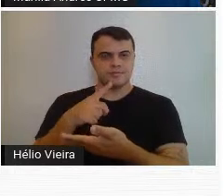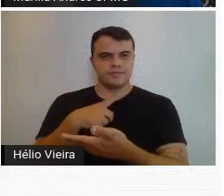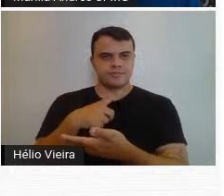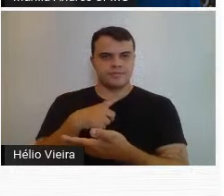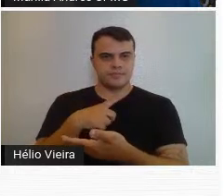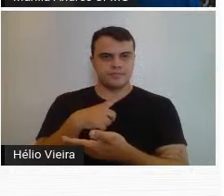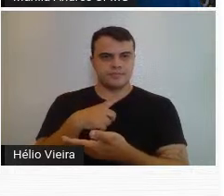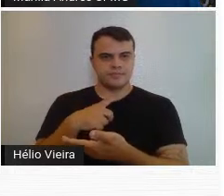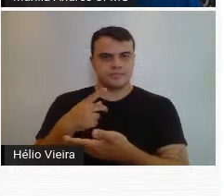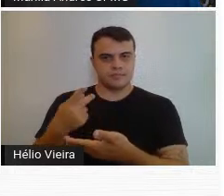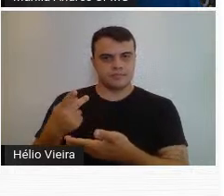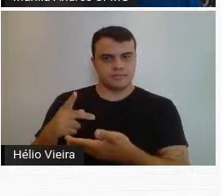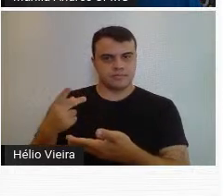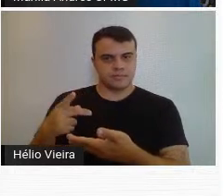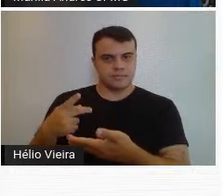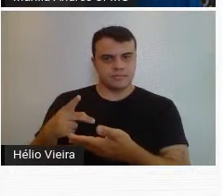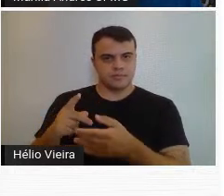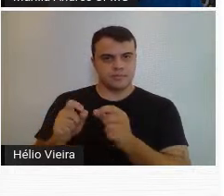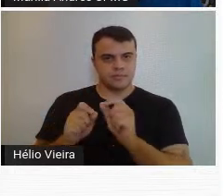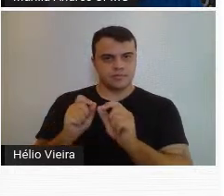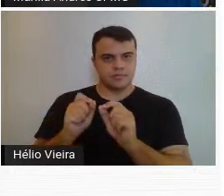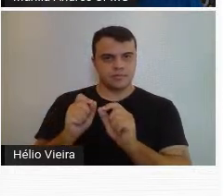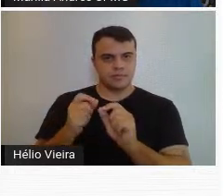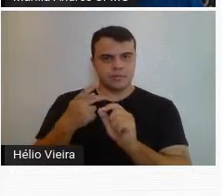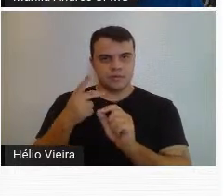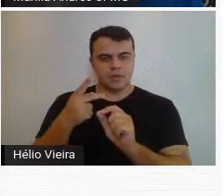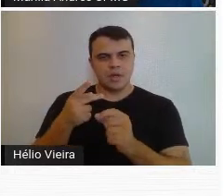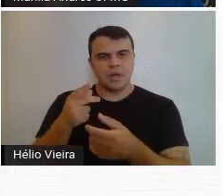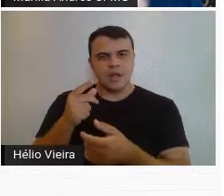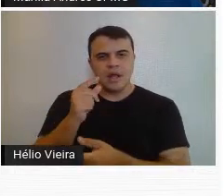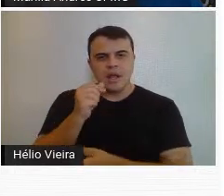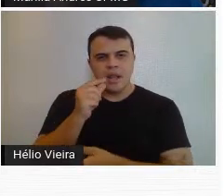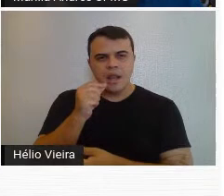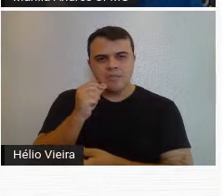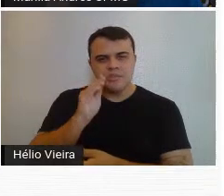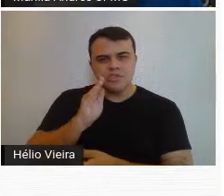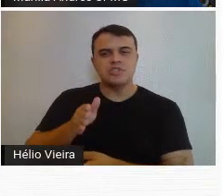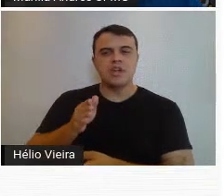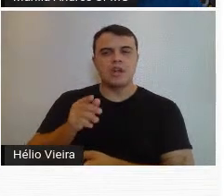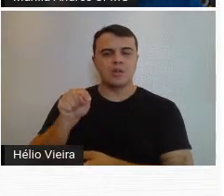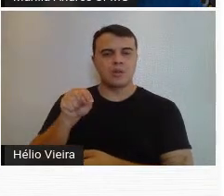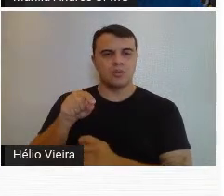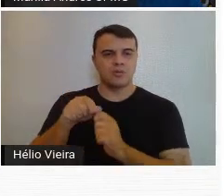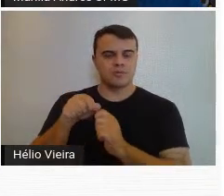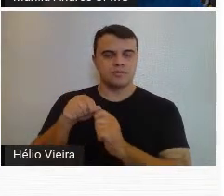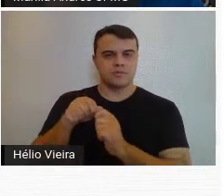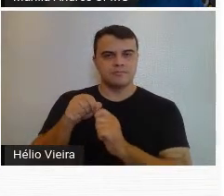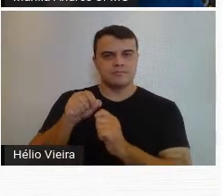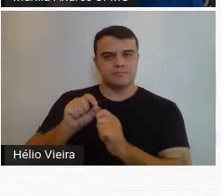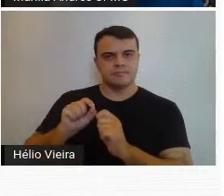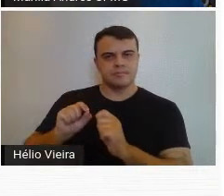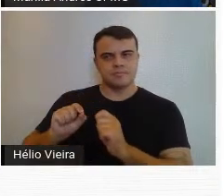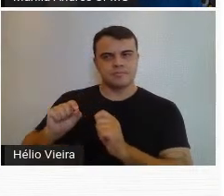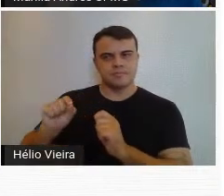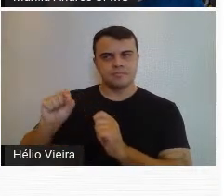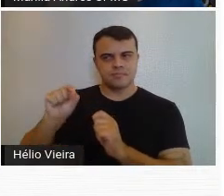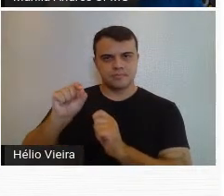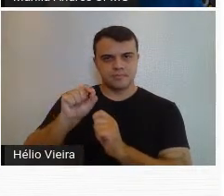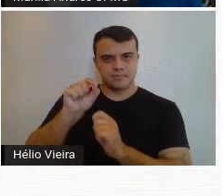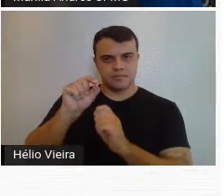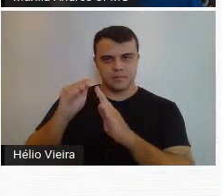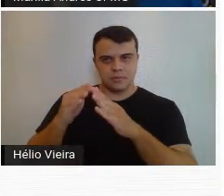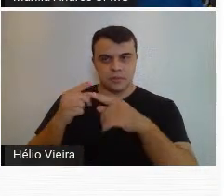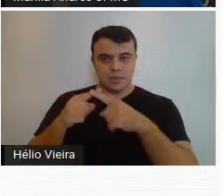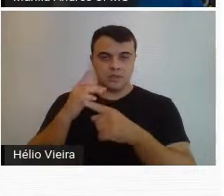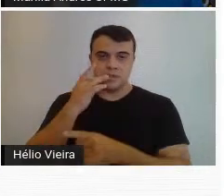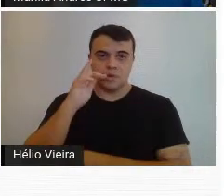de, como que a gente pode dizer assim, de lápis duro, para poder marcar, no caso, as igrejas de Ouro